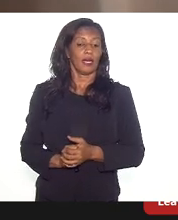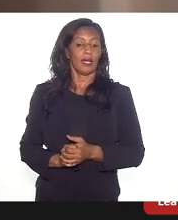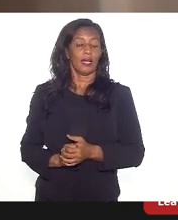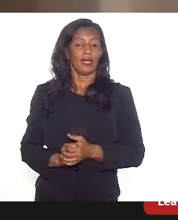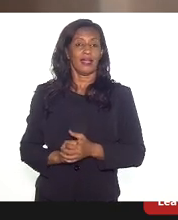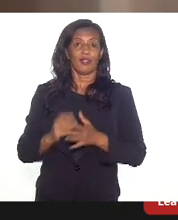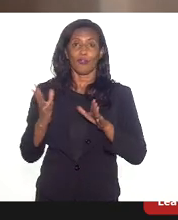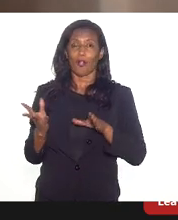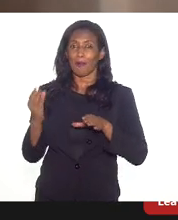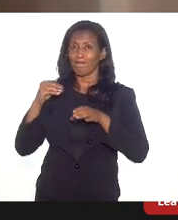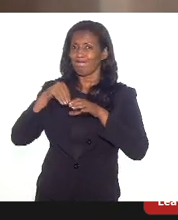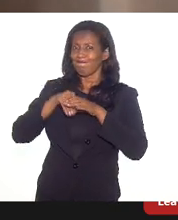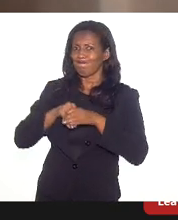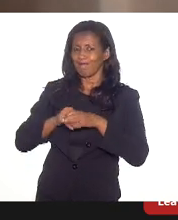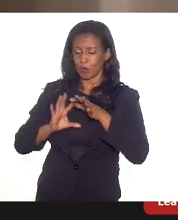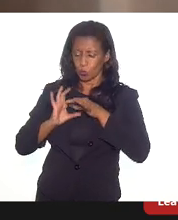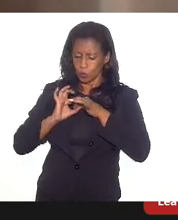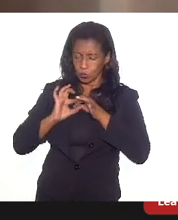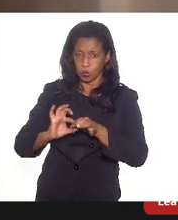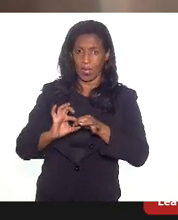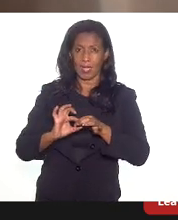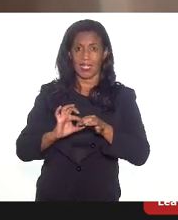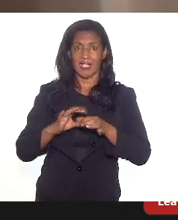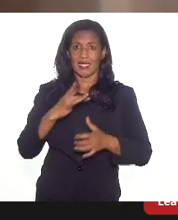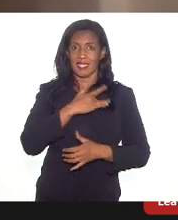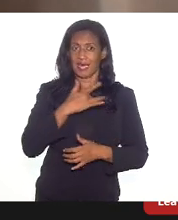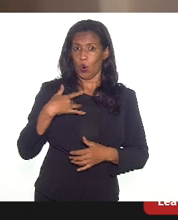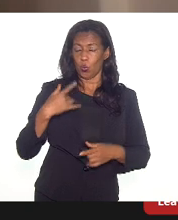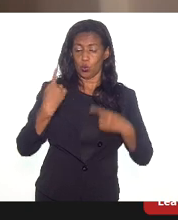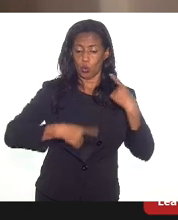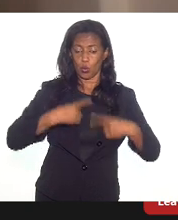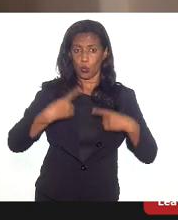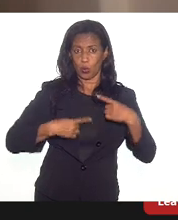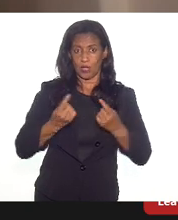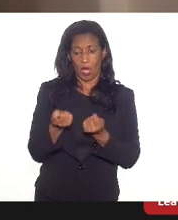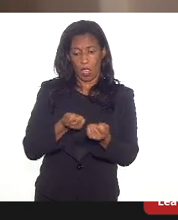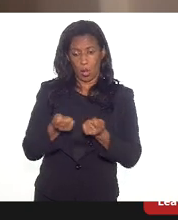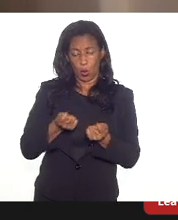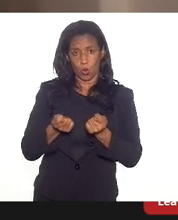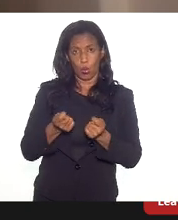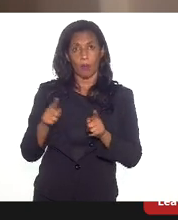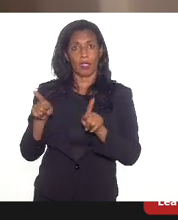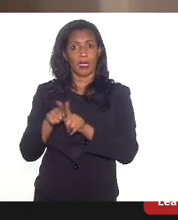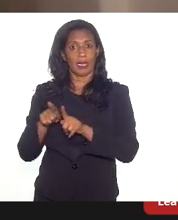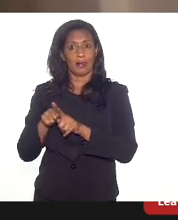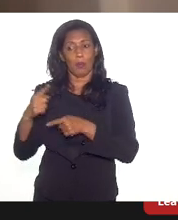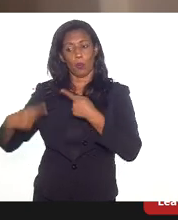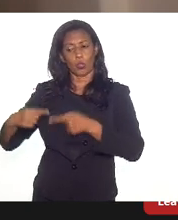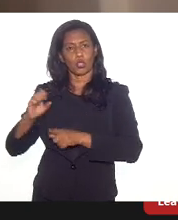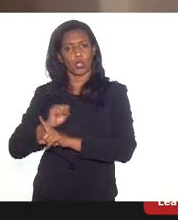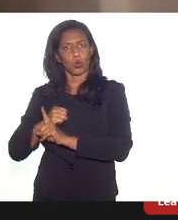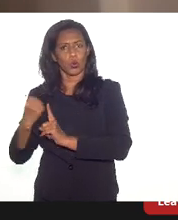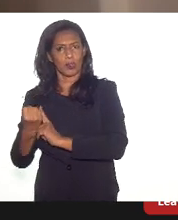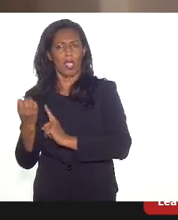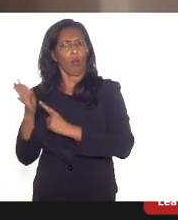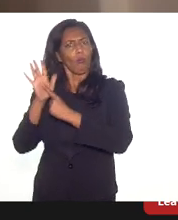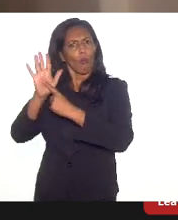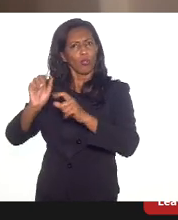forma integrada saúde como política econômica e política social. Maria Marta, põe a apresentação aí, por favor.